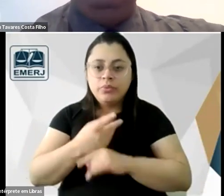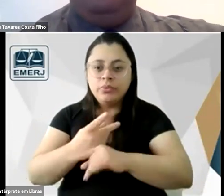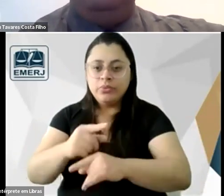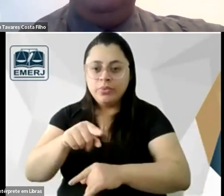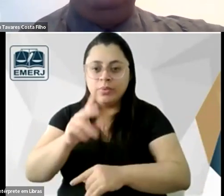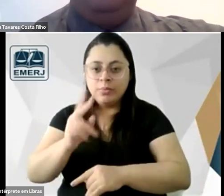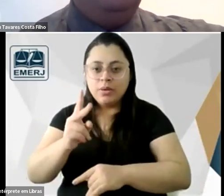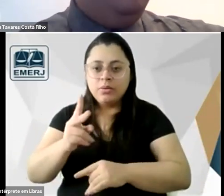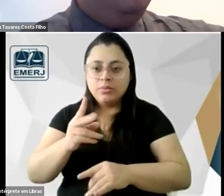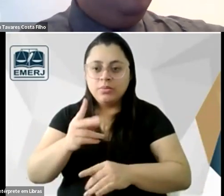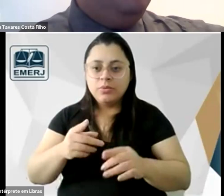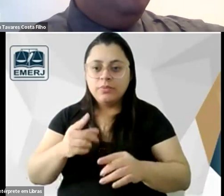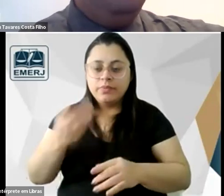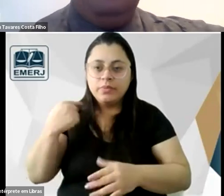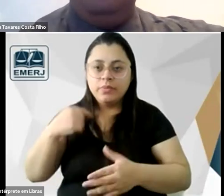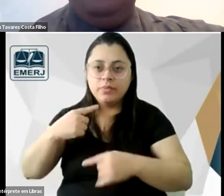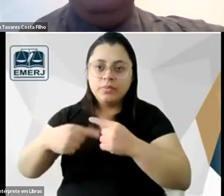edição do início dos anos 90